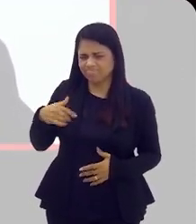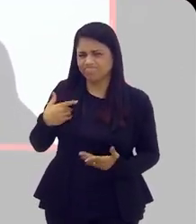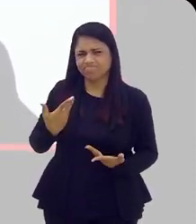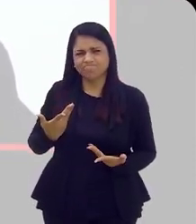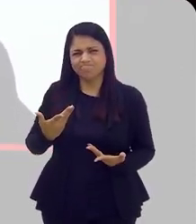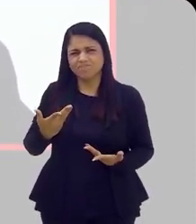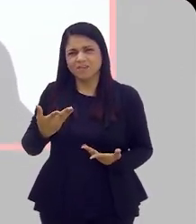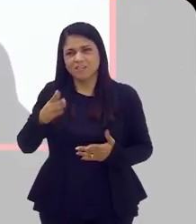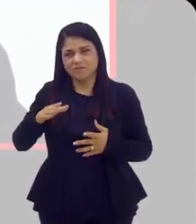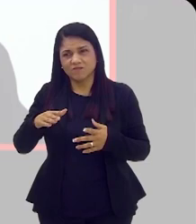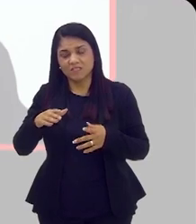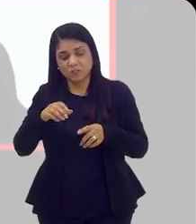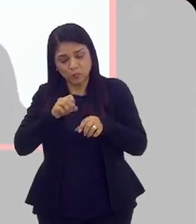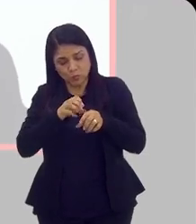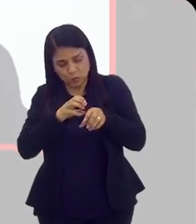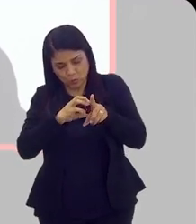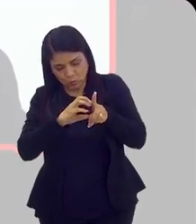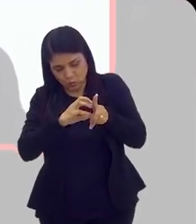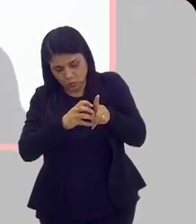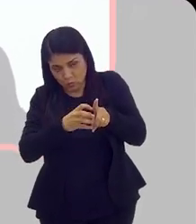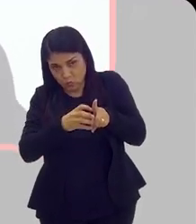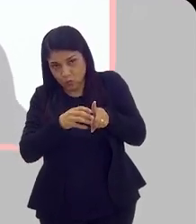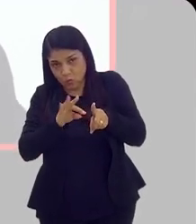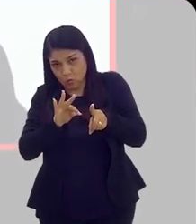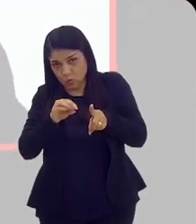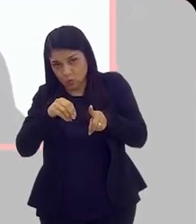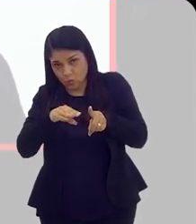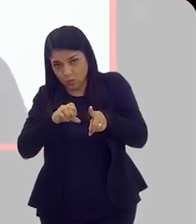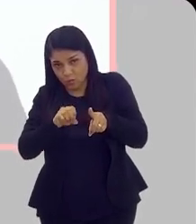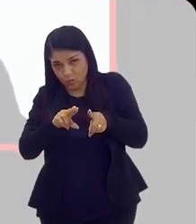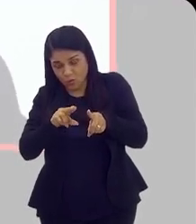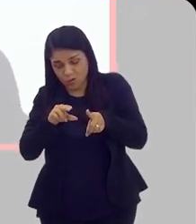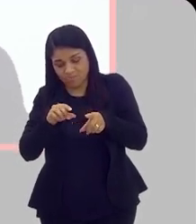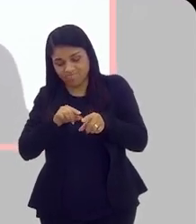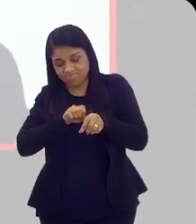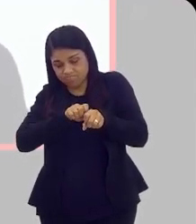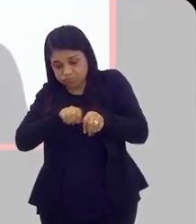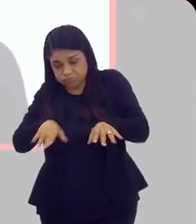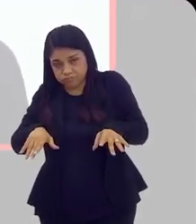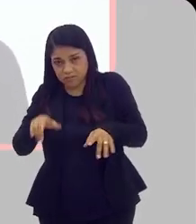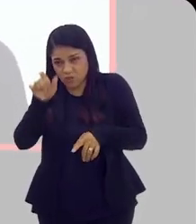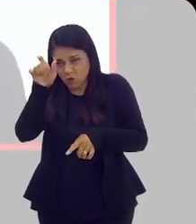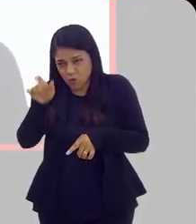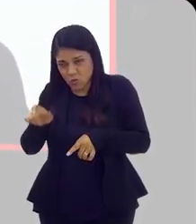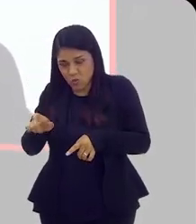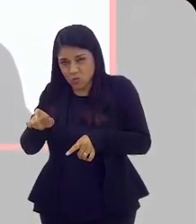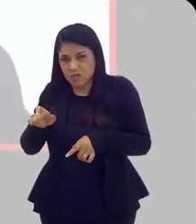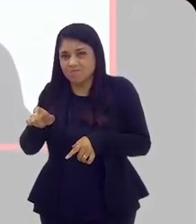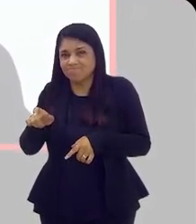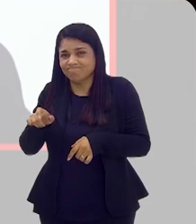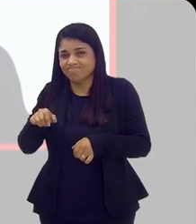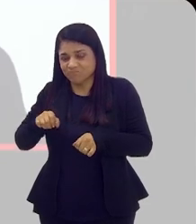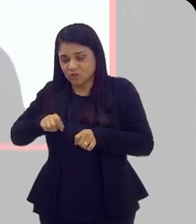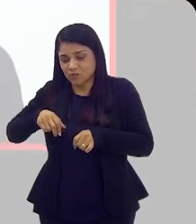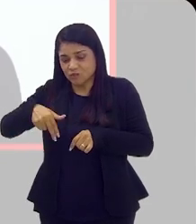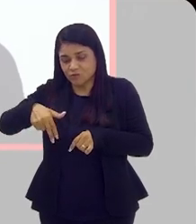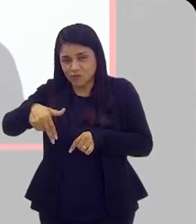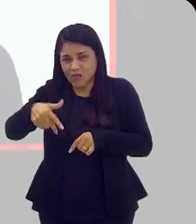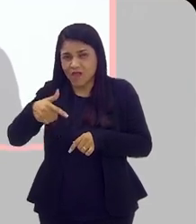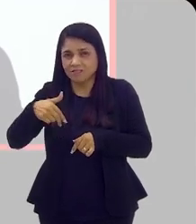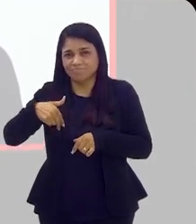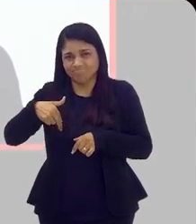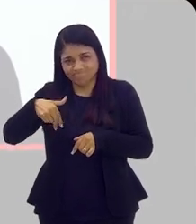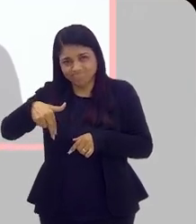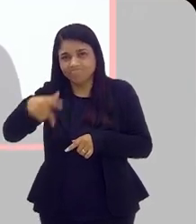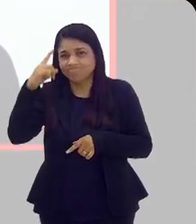ou às vezes até ele obstrui esse tumor que espalha para a coluna, obstrui a medula, e aí ele começa a ter dificuldade para andar, fica até